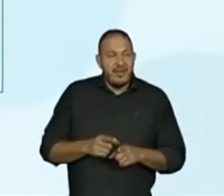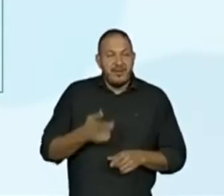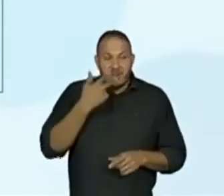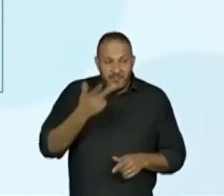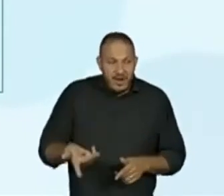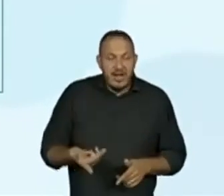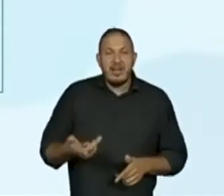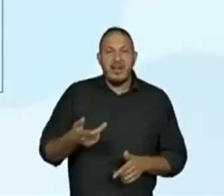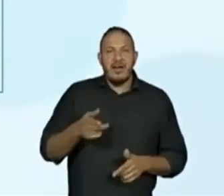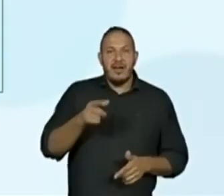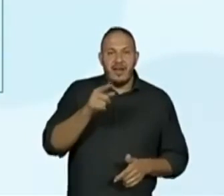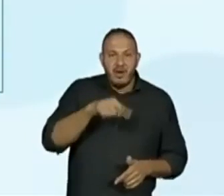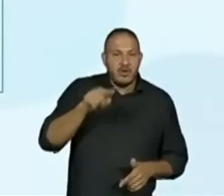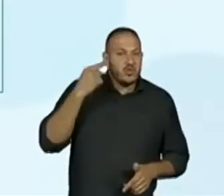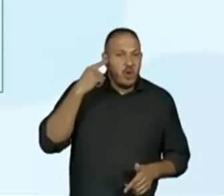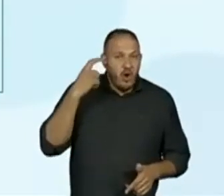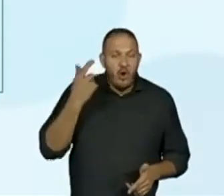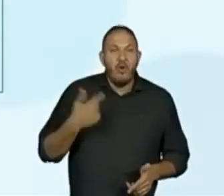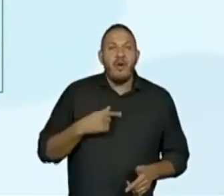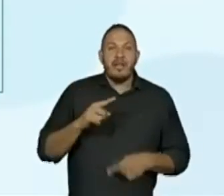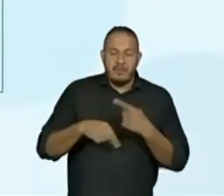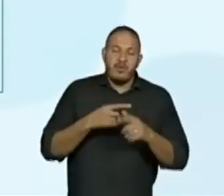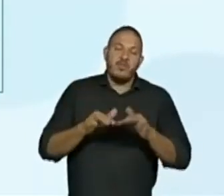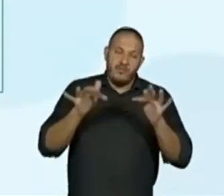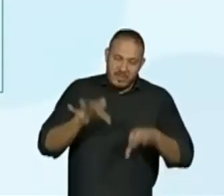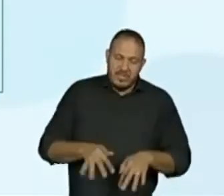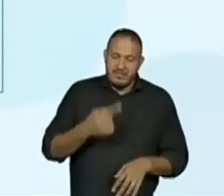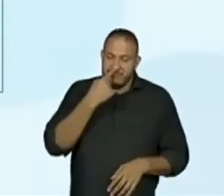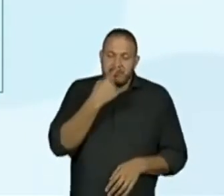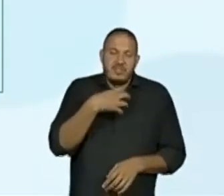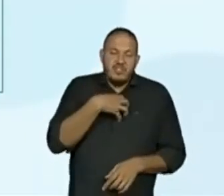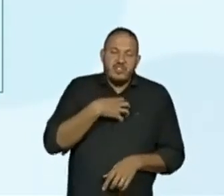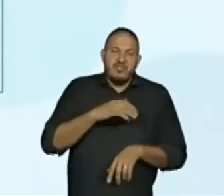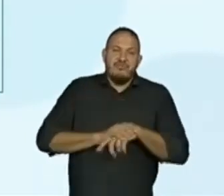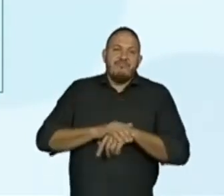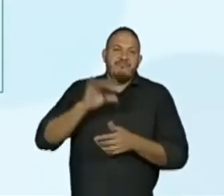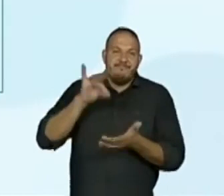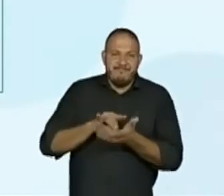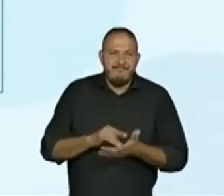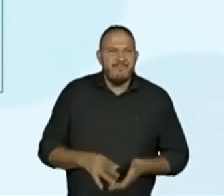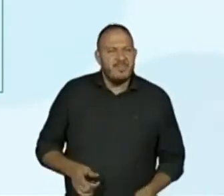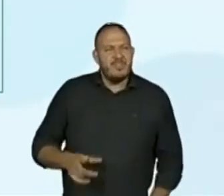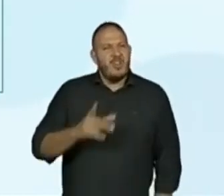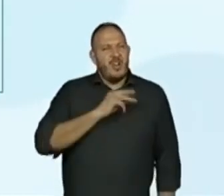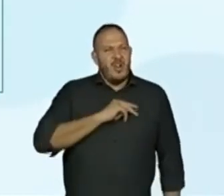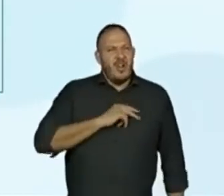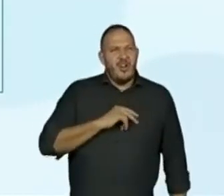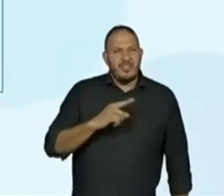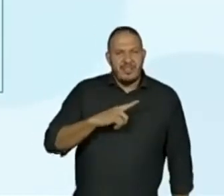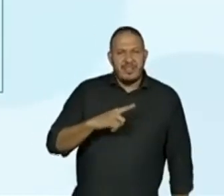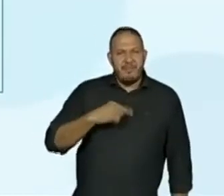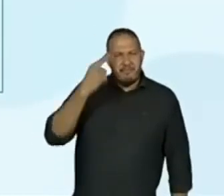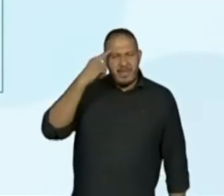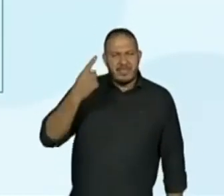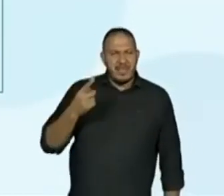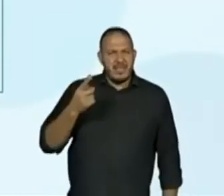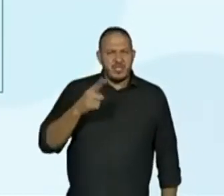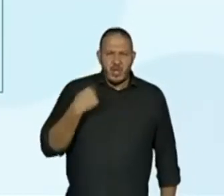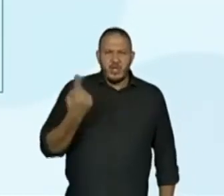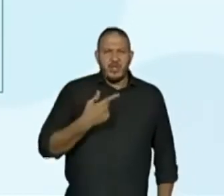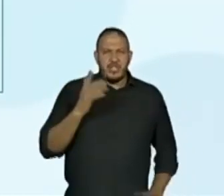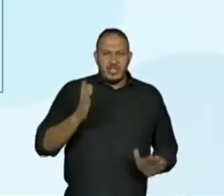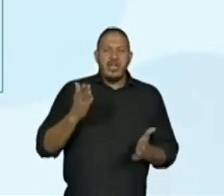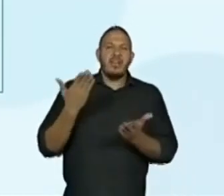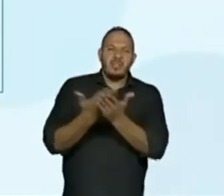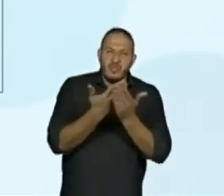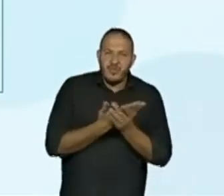né? E aqui no final já, o sentido real. Nossa, tem a ver com a polissemia que a gente já estudou, né? Dá até para